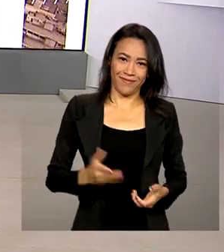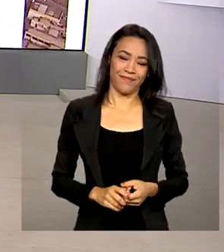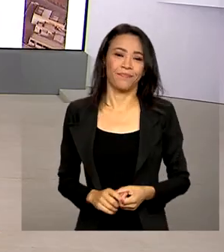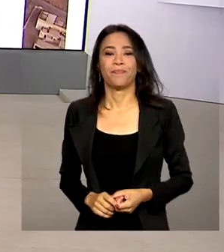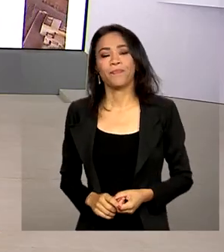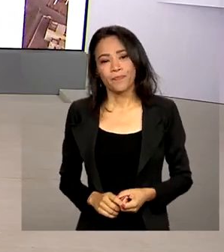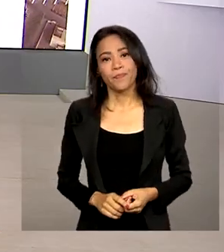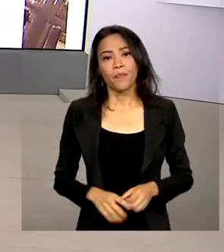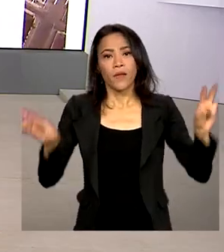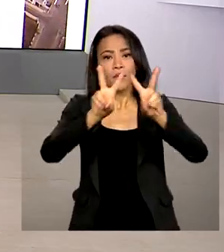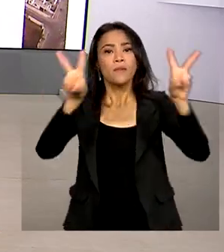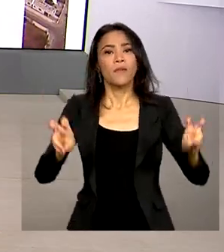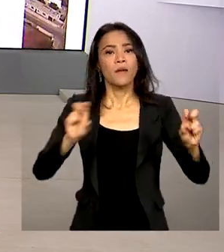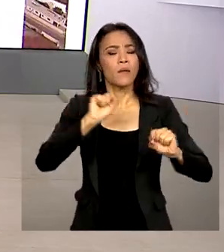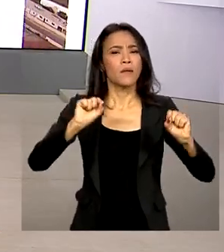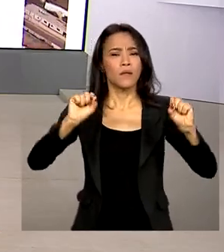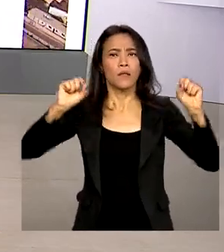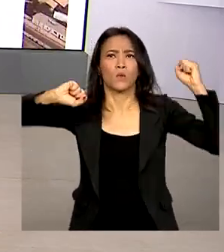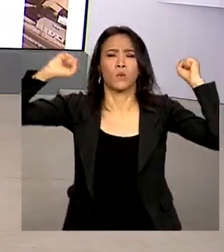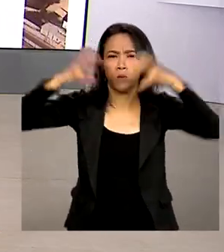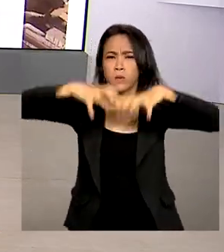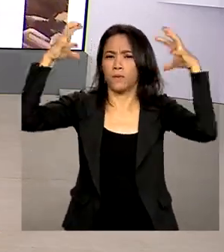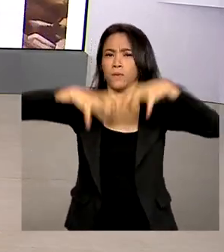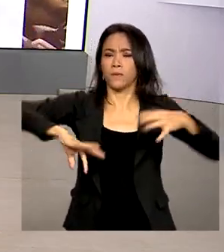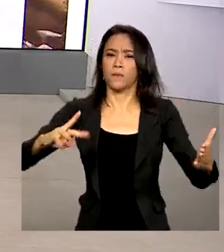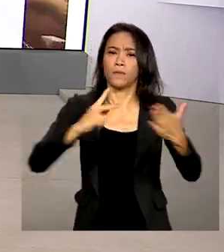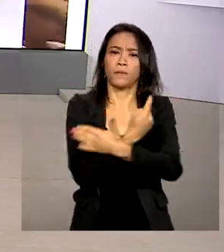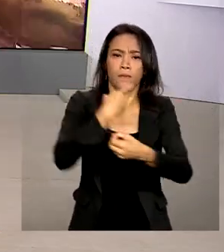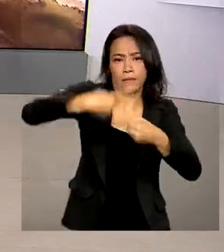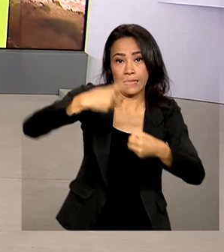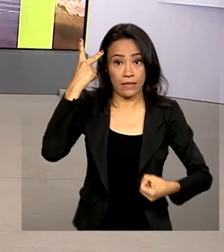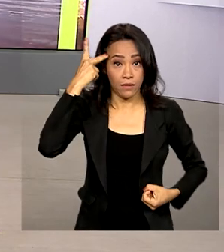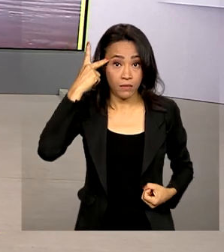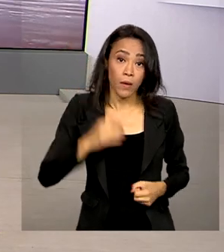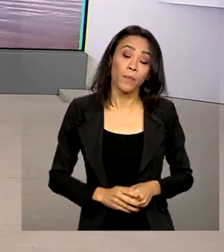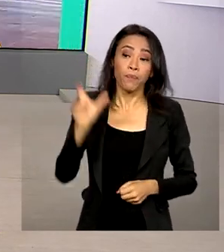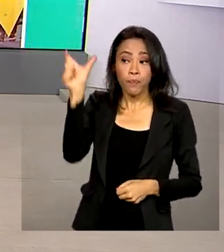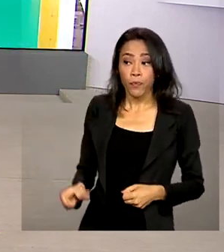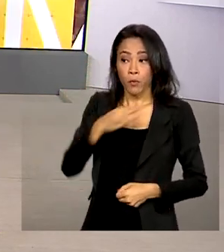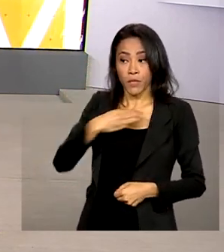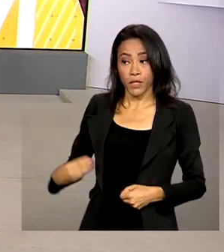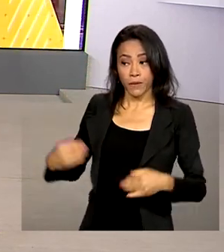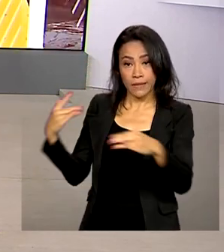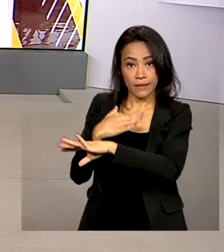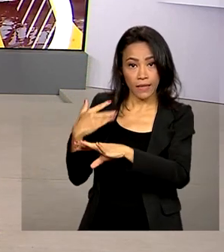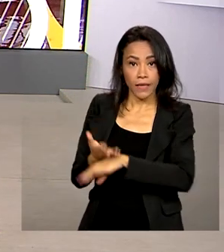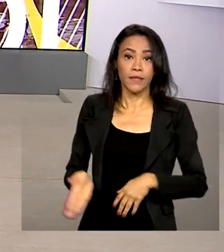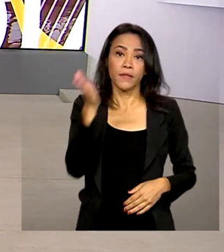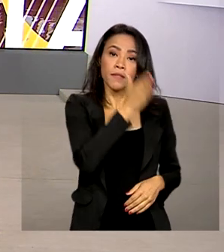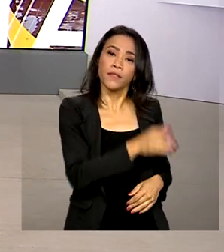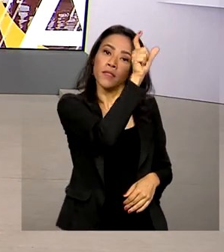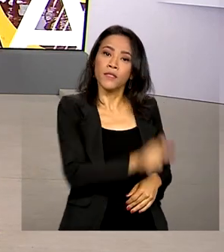O assunto agora são as fortes chuvas que atingem o interior de São Paulo. Os ministros das cidades, Jader Filho e da